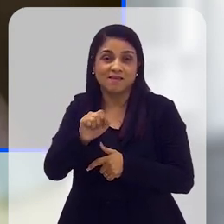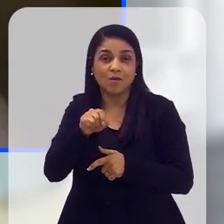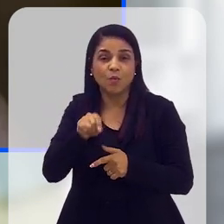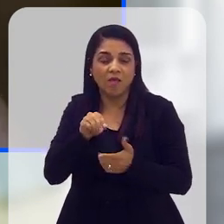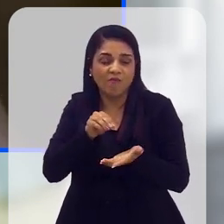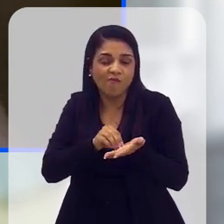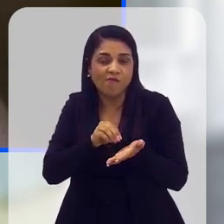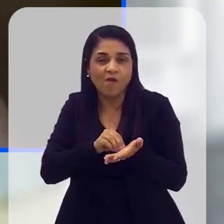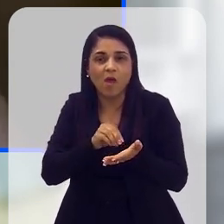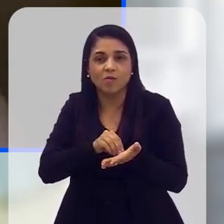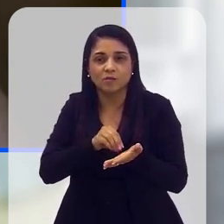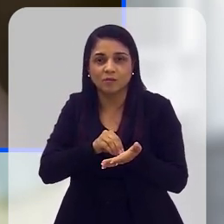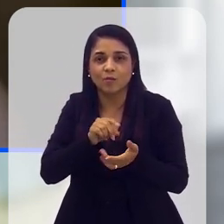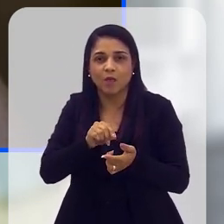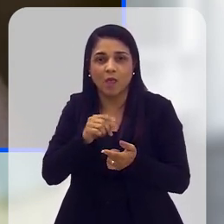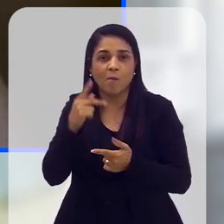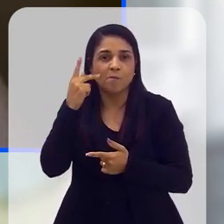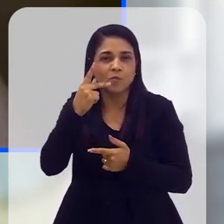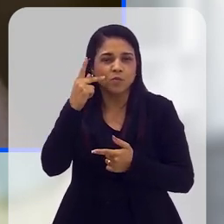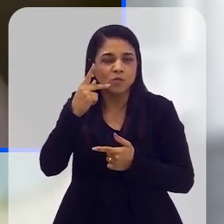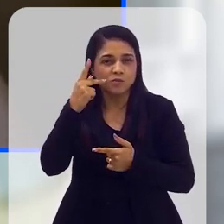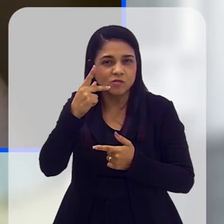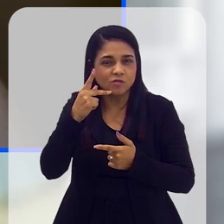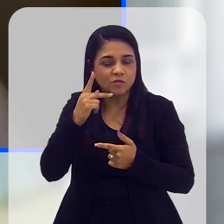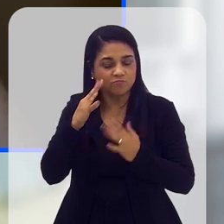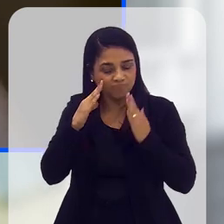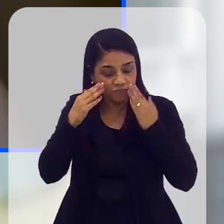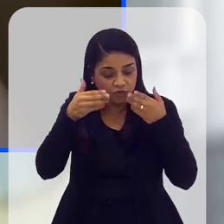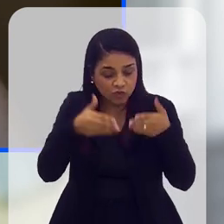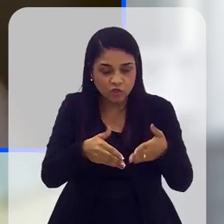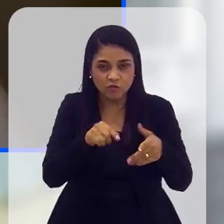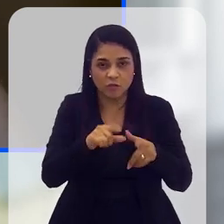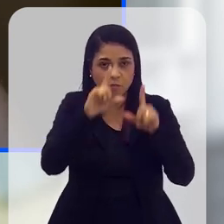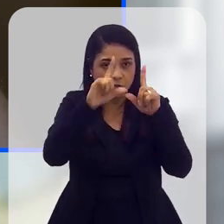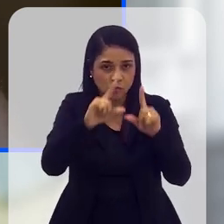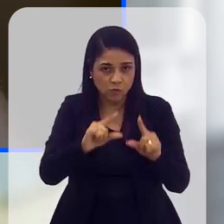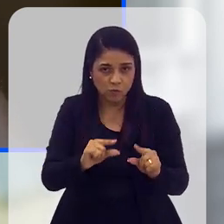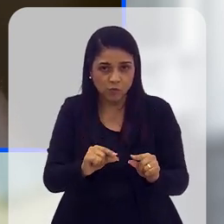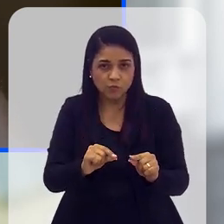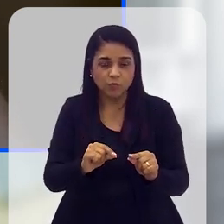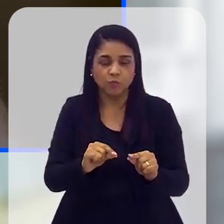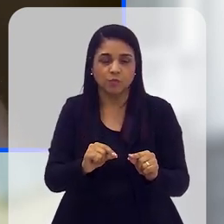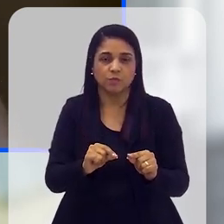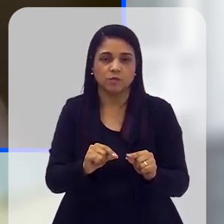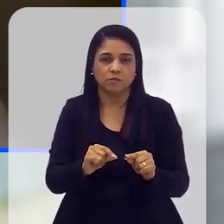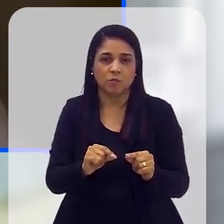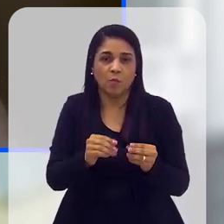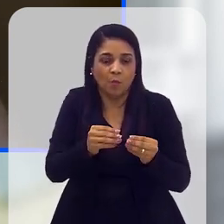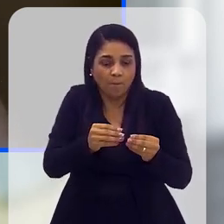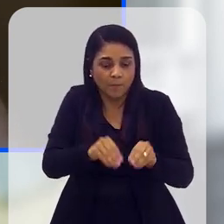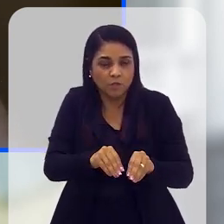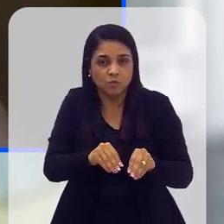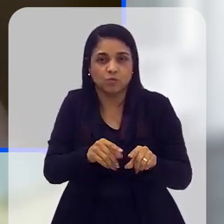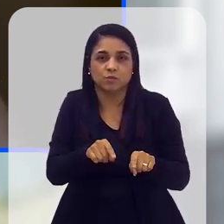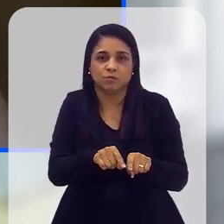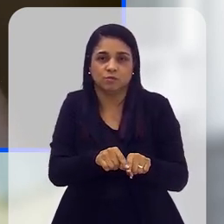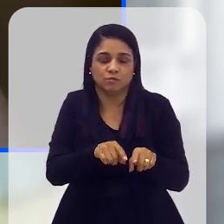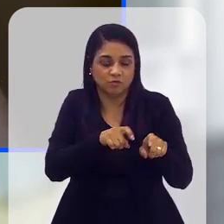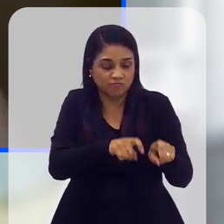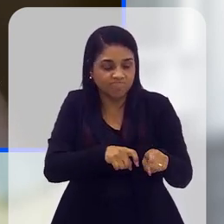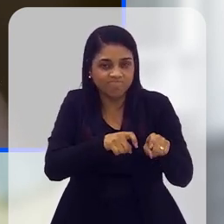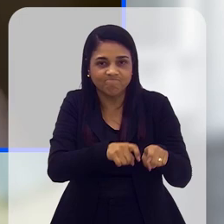justamente essa falta de políticas direcionadas para a redução realmente dessa